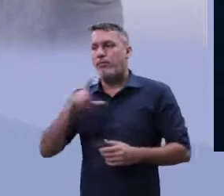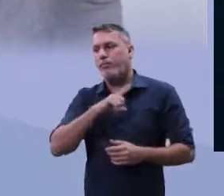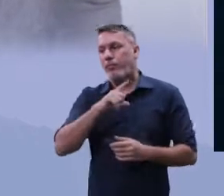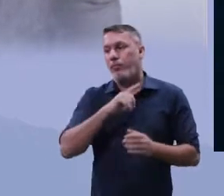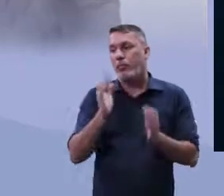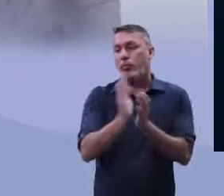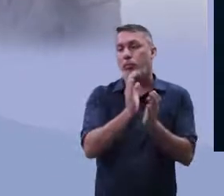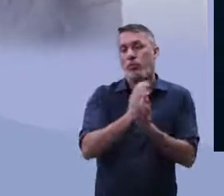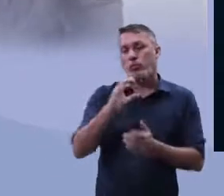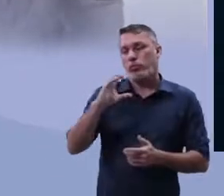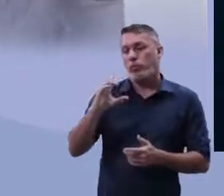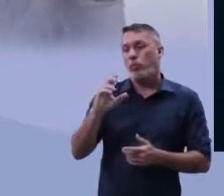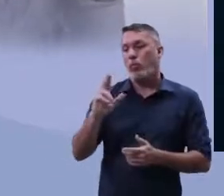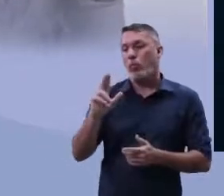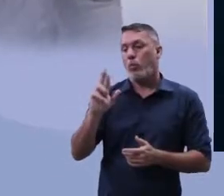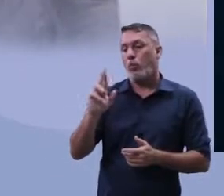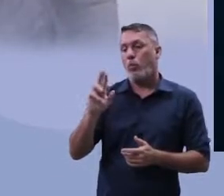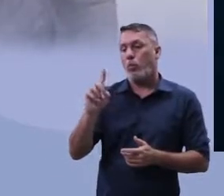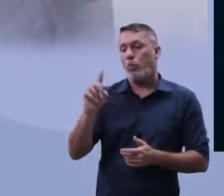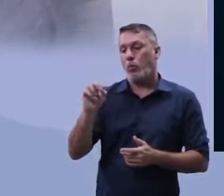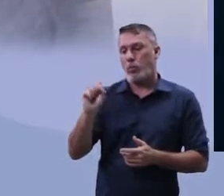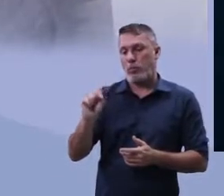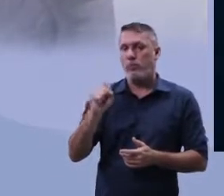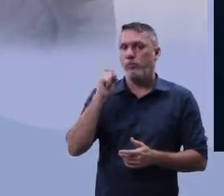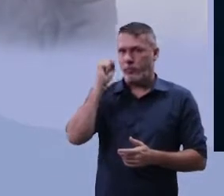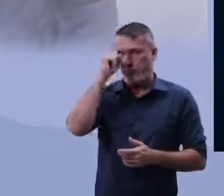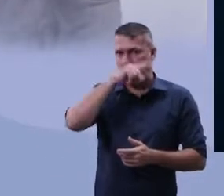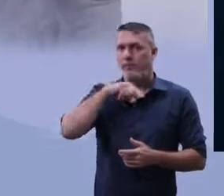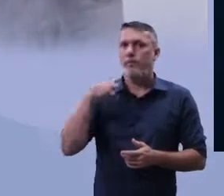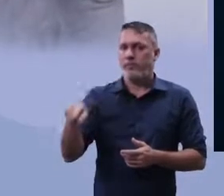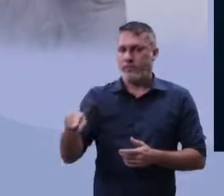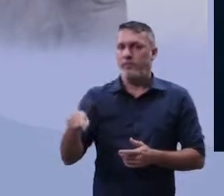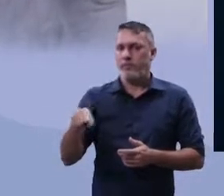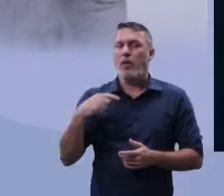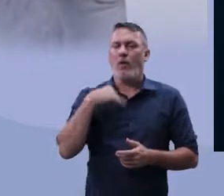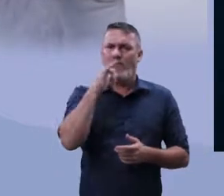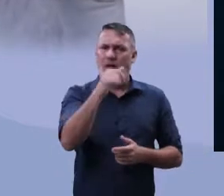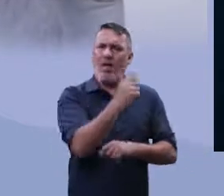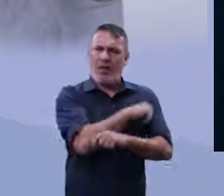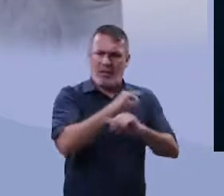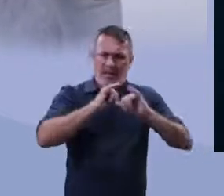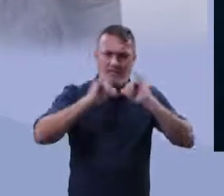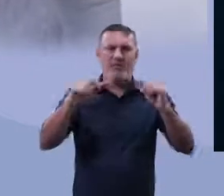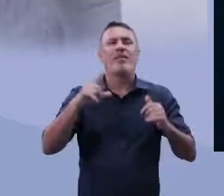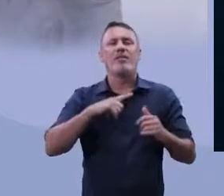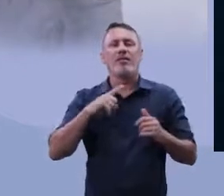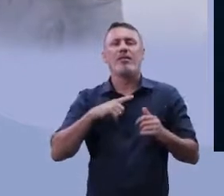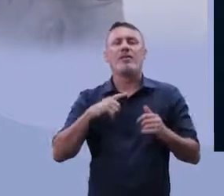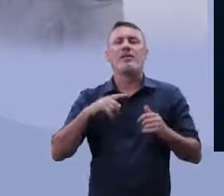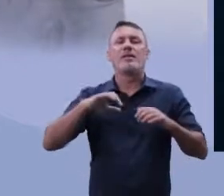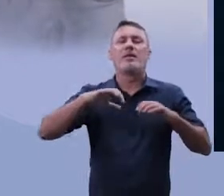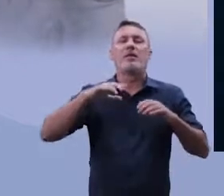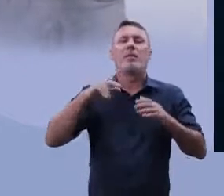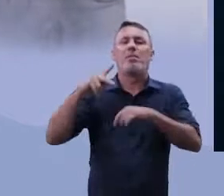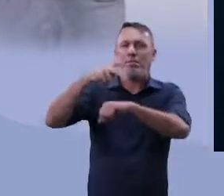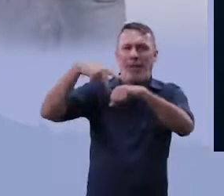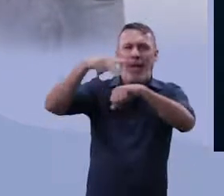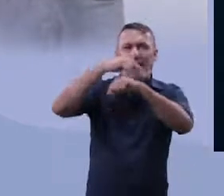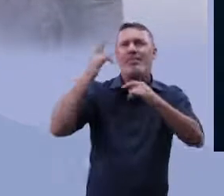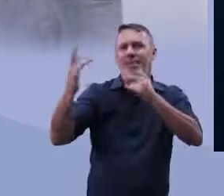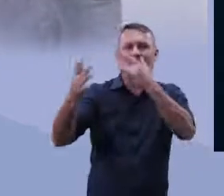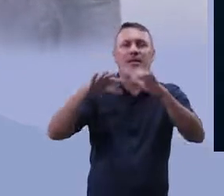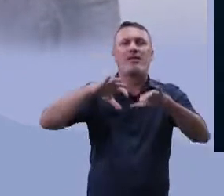Aí a gente está falando de uma certa complexidade, porque é o que eu falo para todos os meus alunos, dentre todos os processos separatistas,